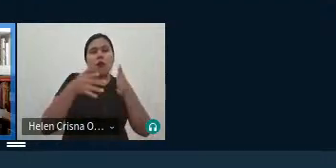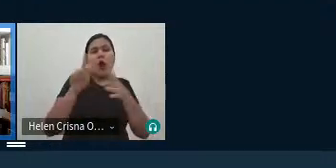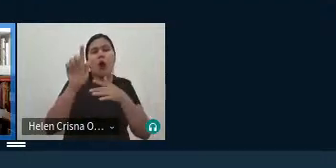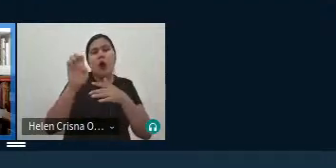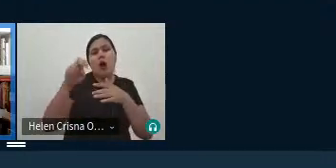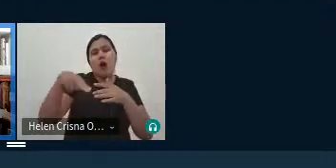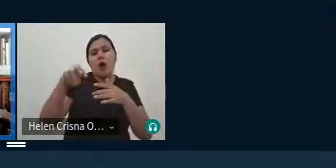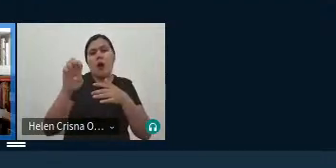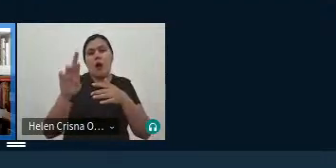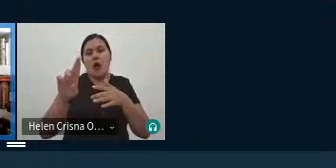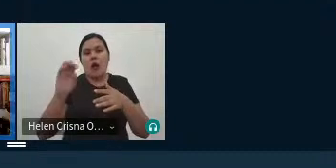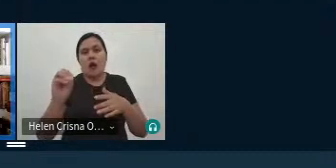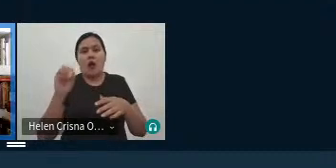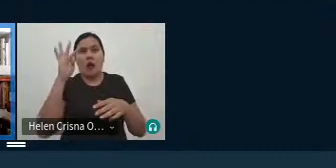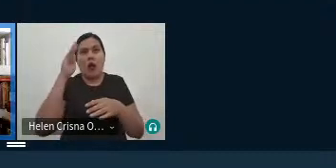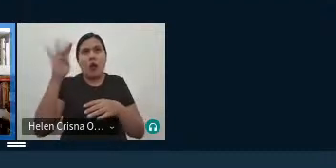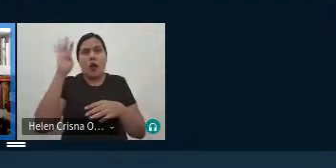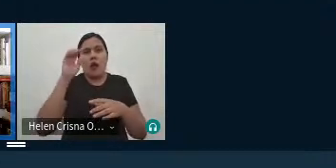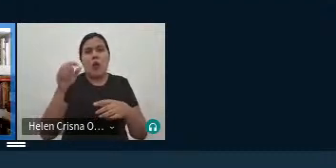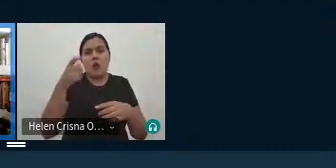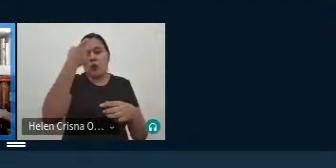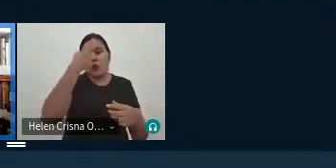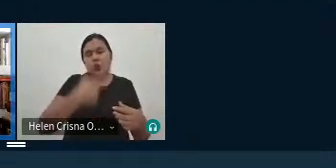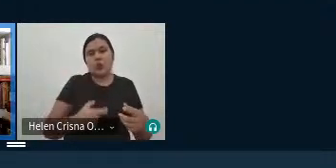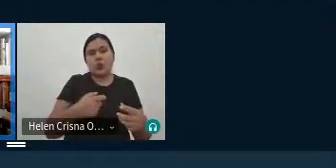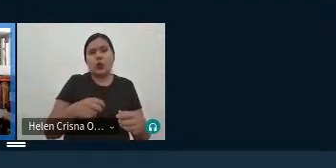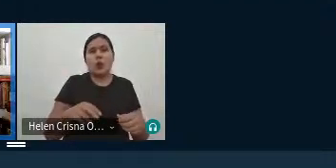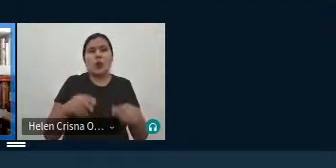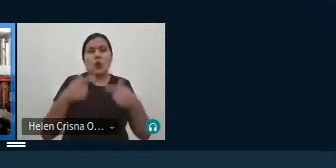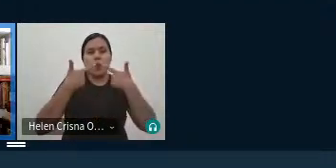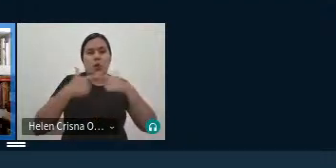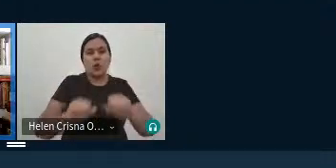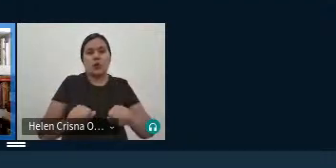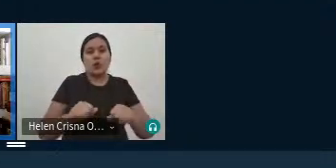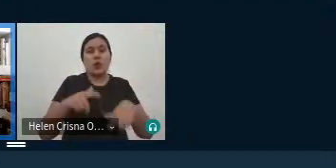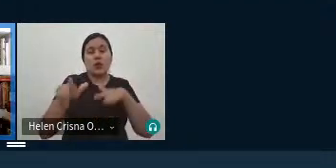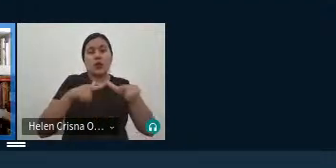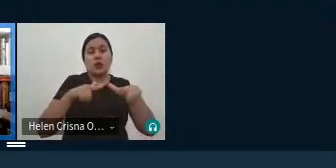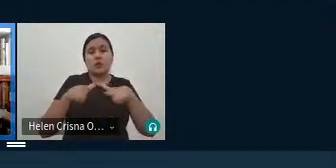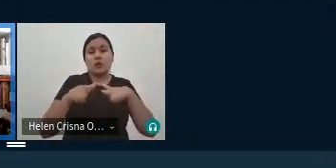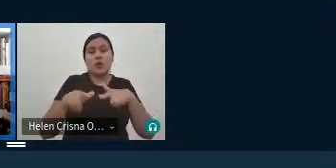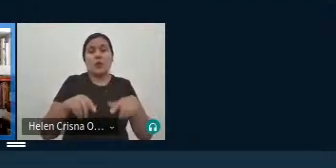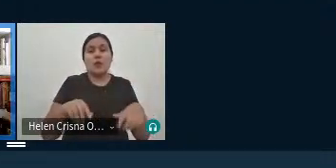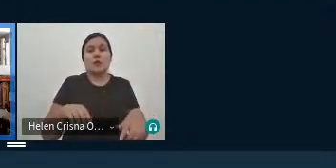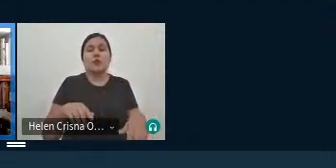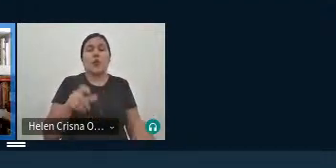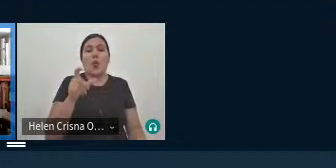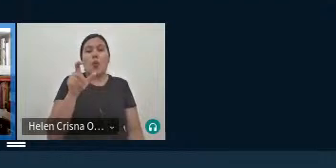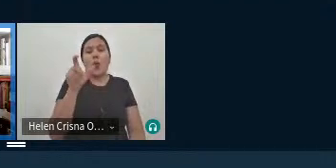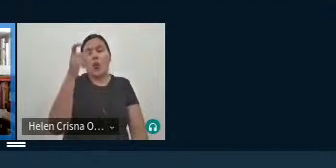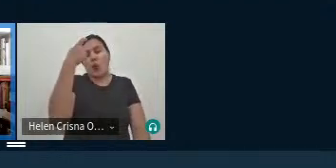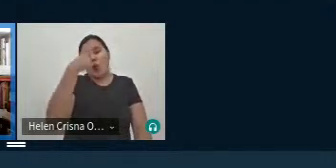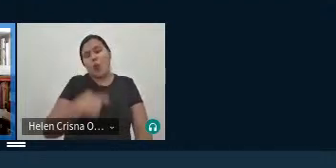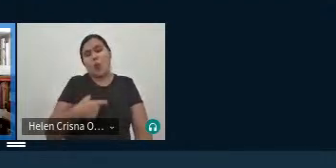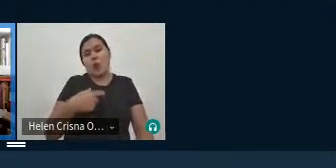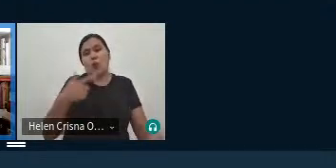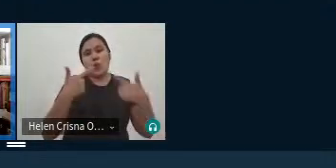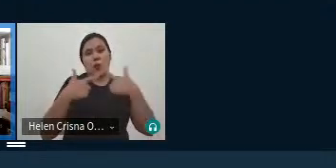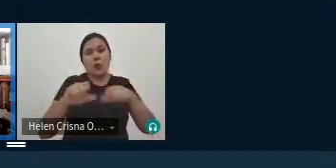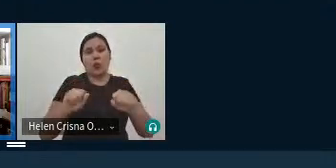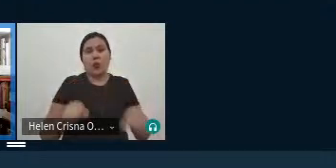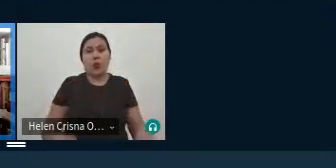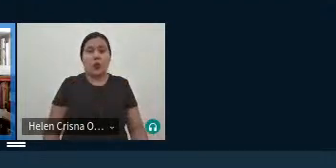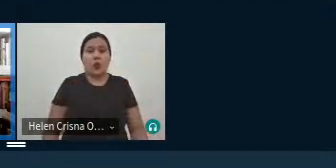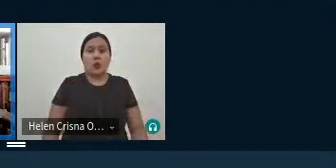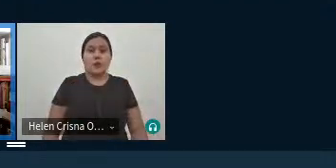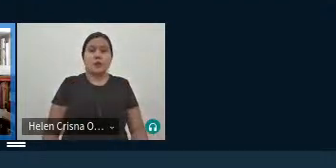uma reflexão acerca do sujeito da linguagem né porque nós estamos trabalhando aqui com sujeito da linguagem a discussão está em torno